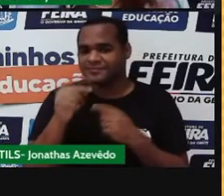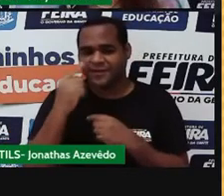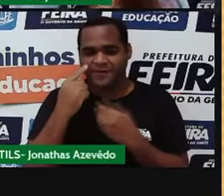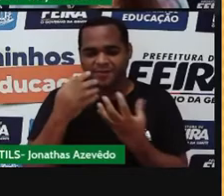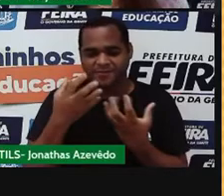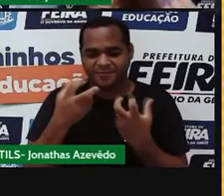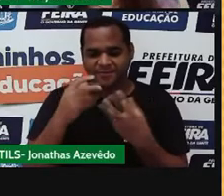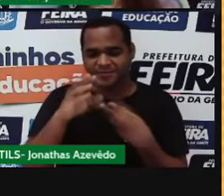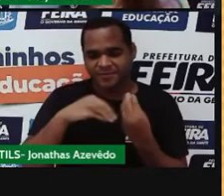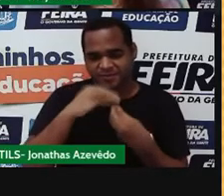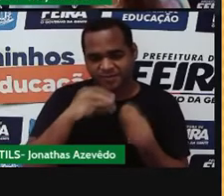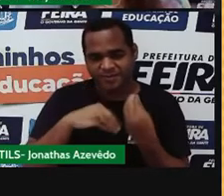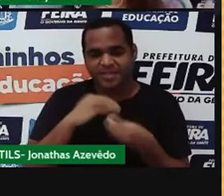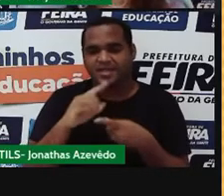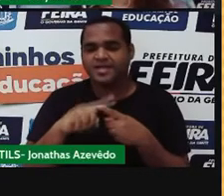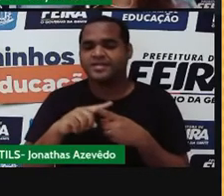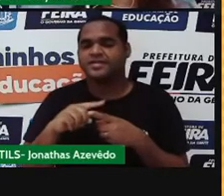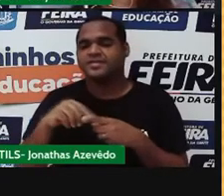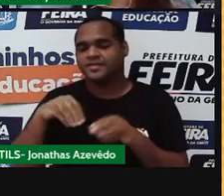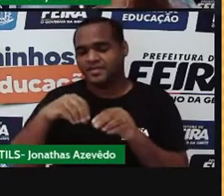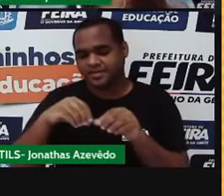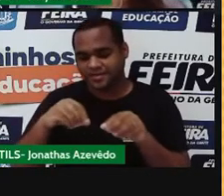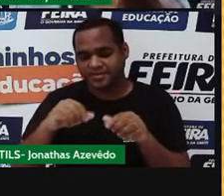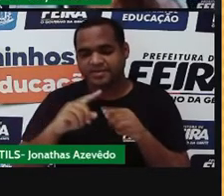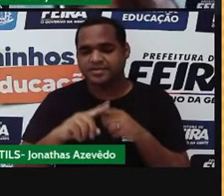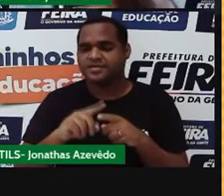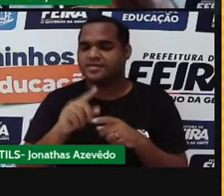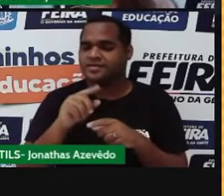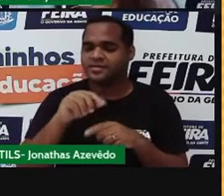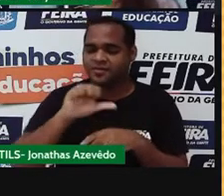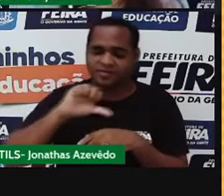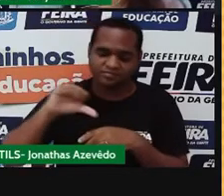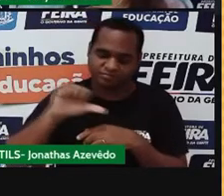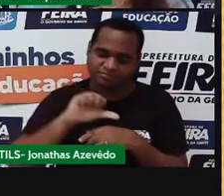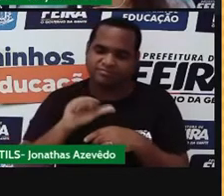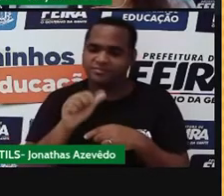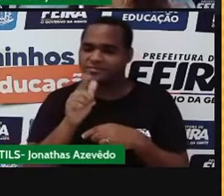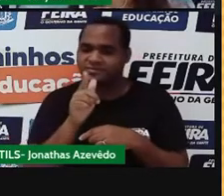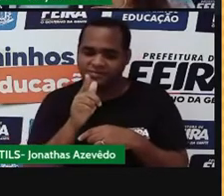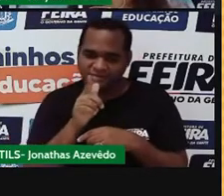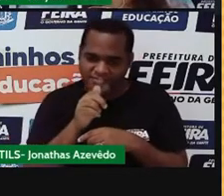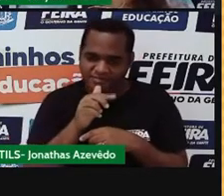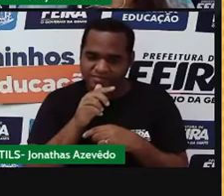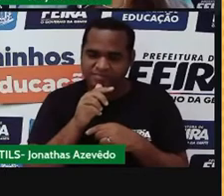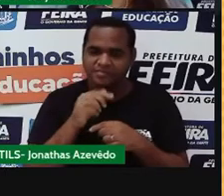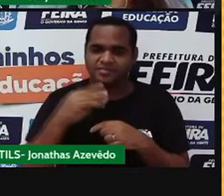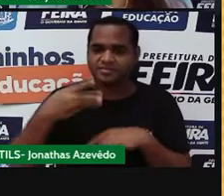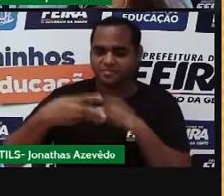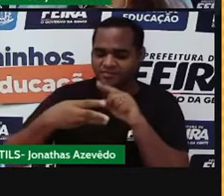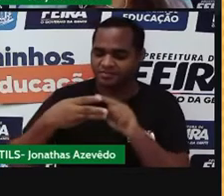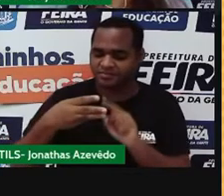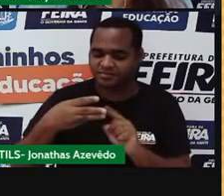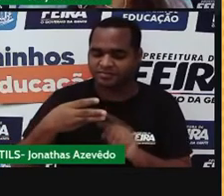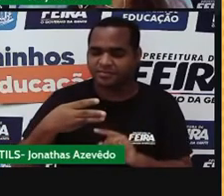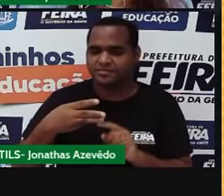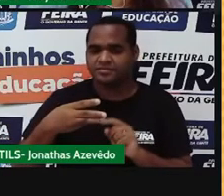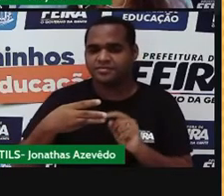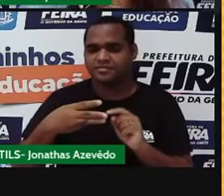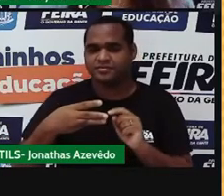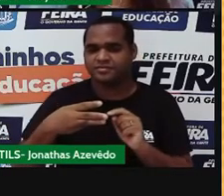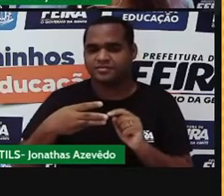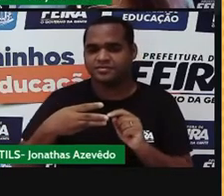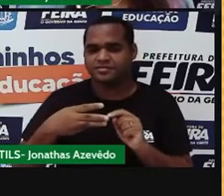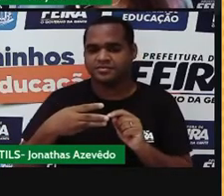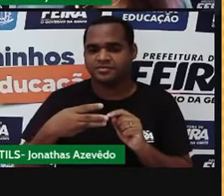areia, óleo e água, eu tenho uma mistura heterogênea trifásica, porque eu consigo enxergar três fases